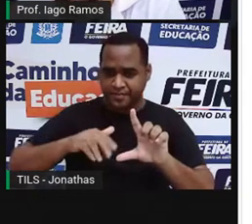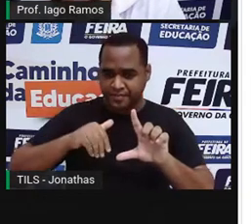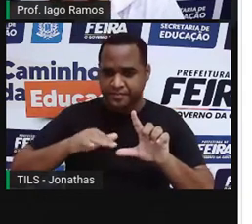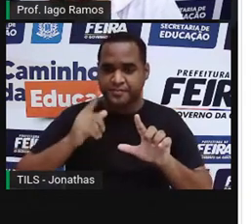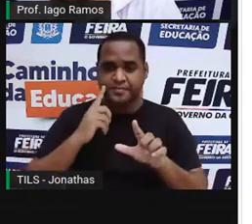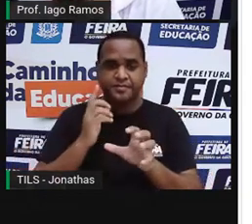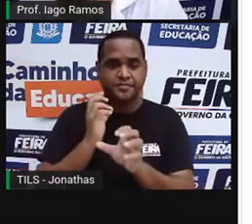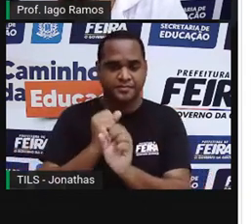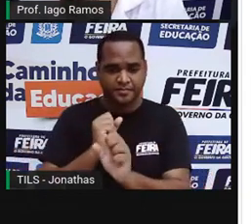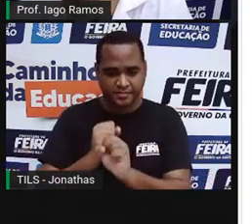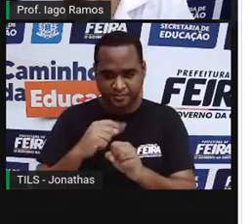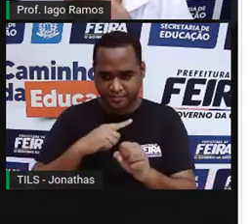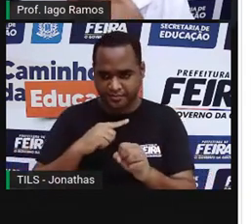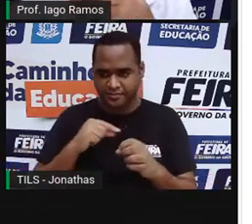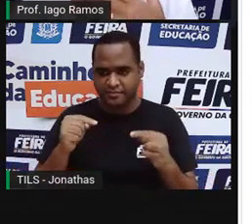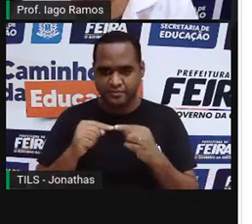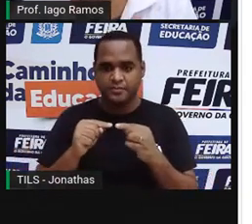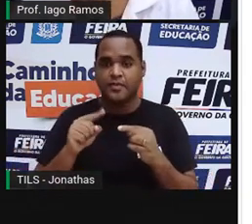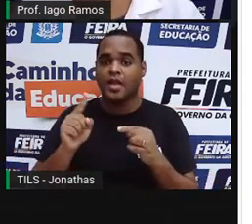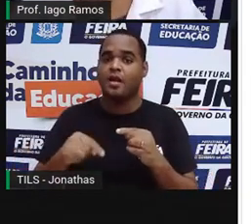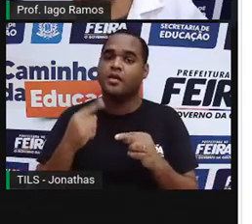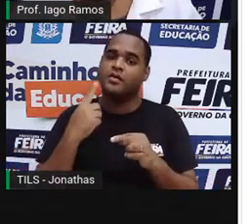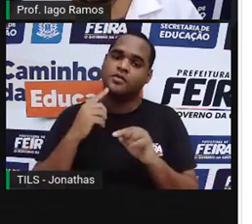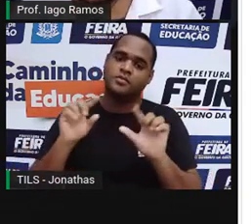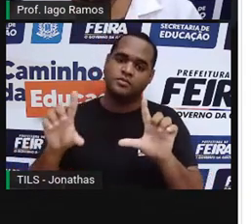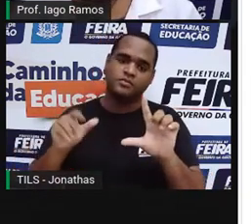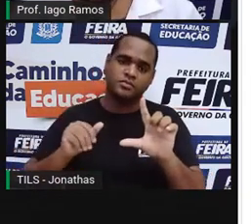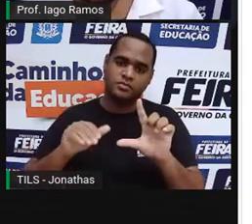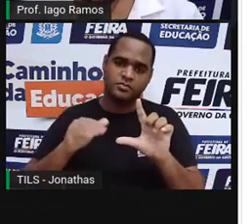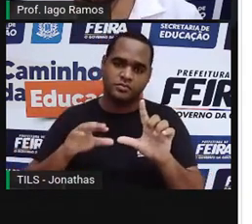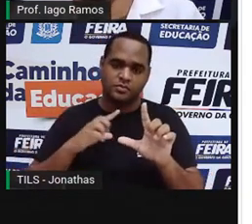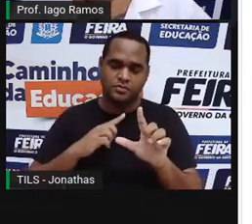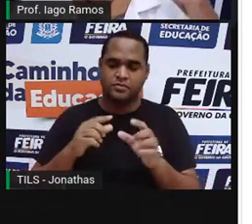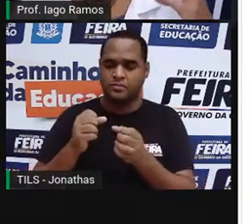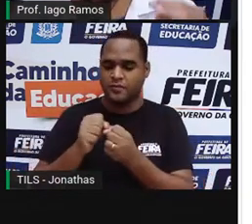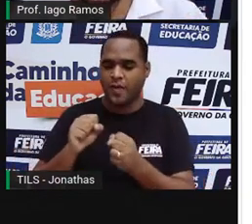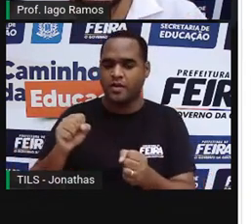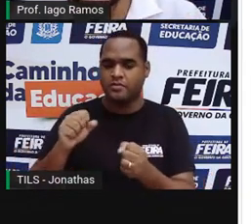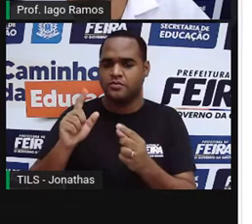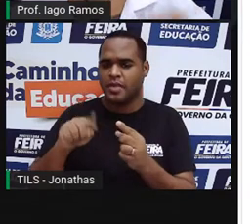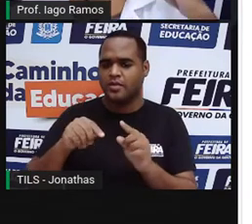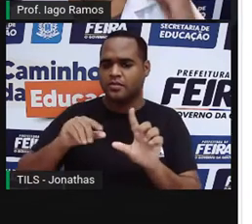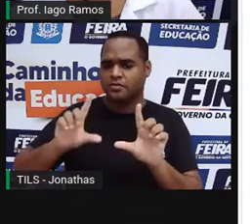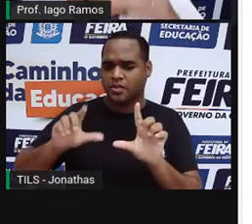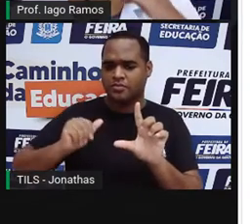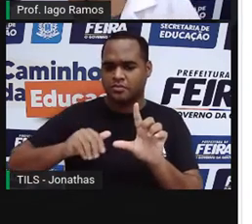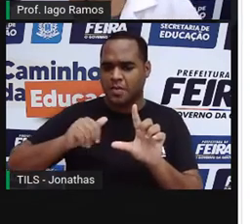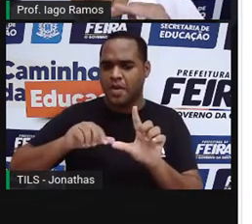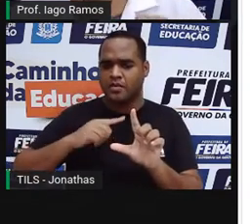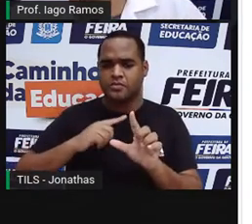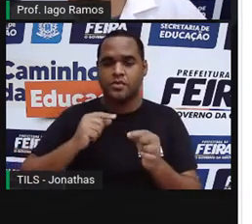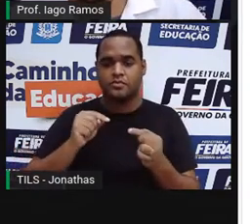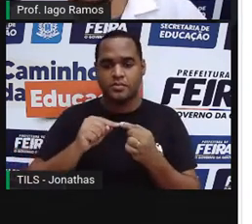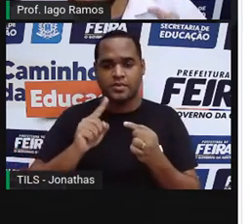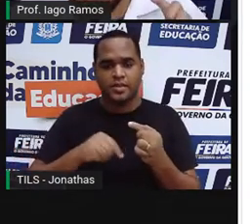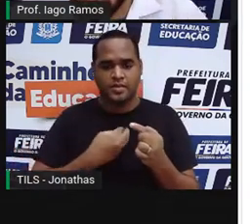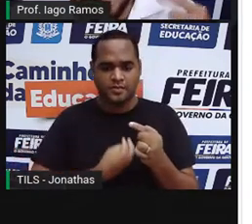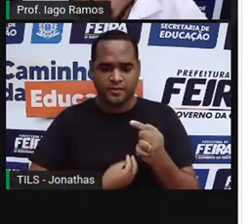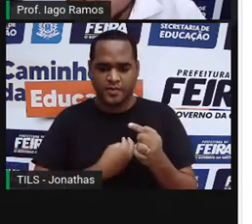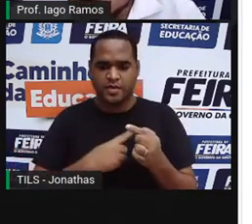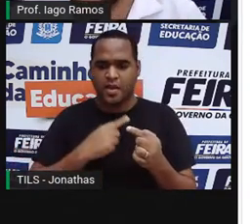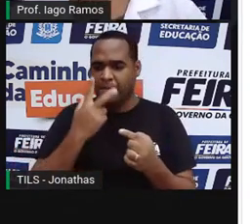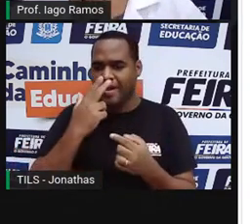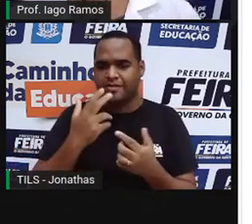mais tempo, né? Aliás, não significa mais quantidades de gols na partida, porque a partida pode terminar empatada,